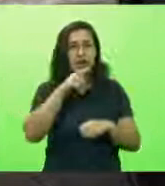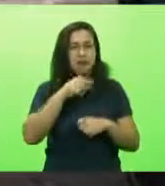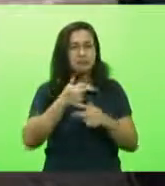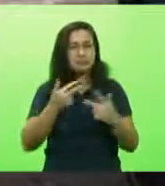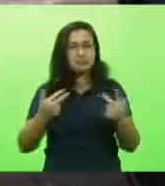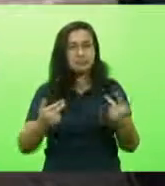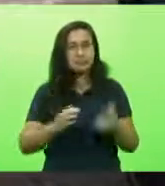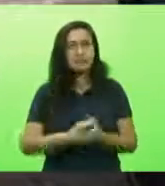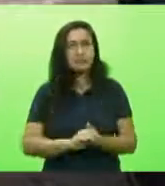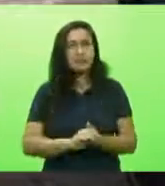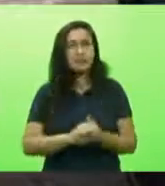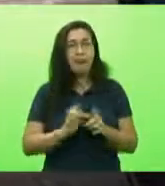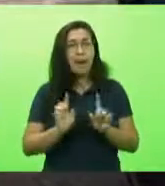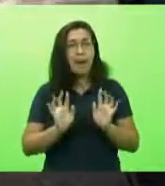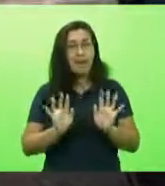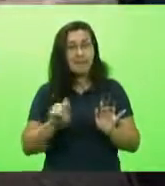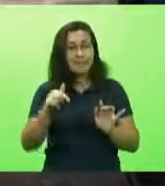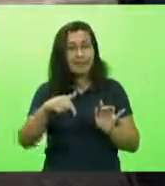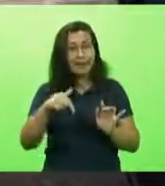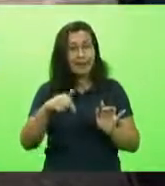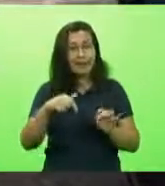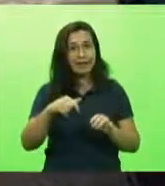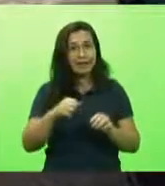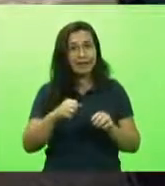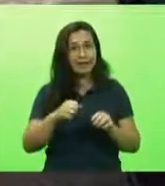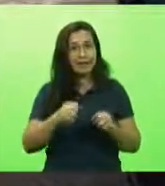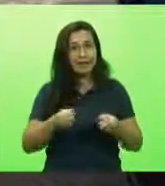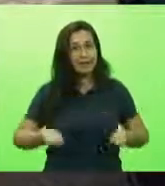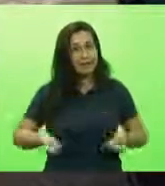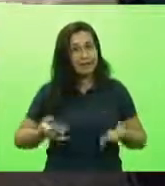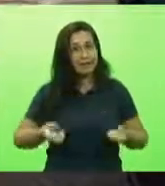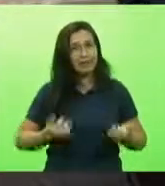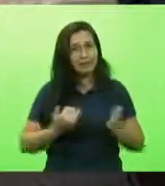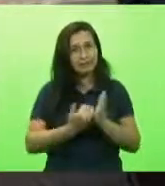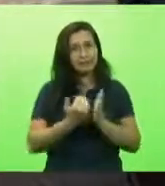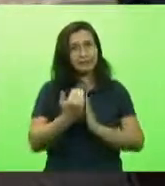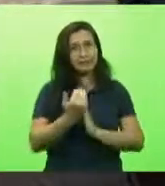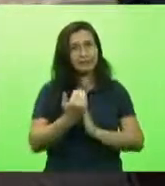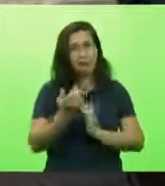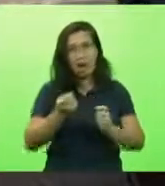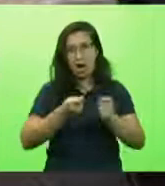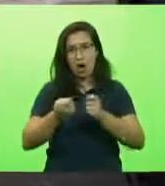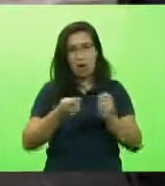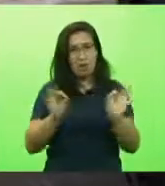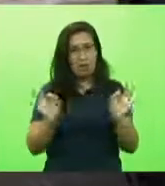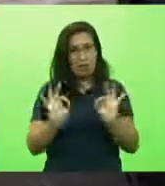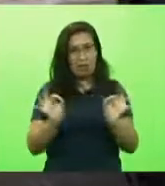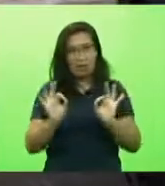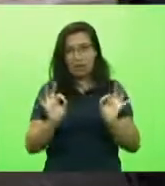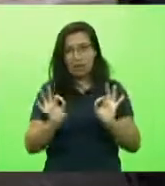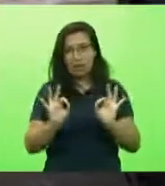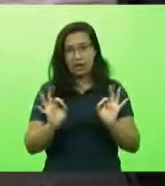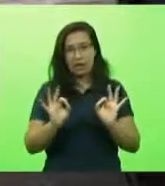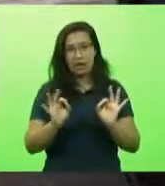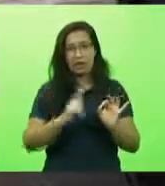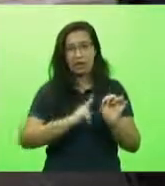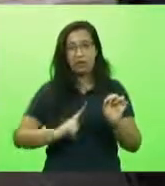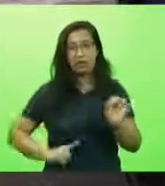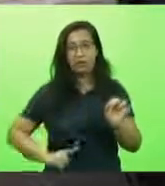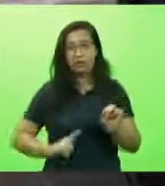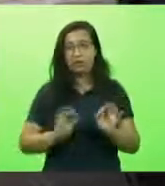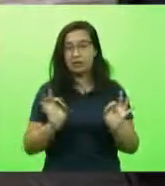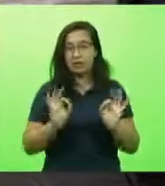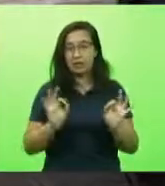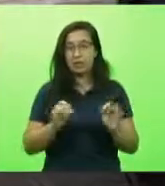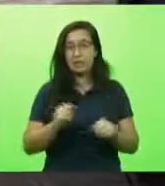mas gastamos mais. Ou seja, não é isso. Não foi uma economia. Não, não teve economia nenhuma que o governo cresceu. O